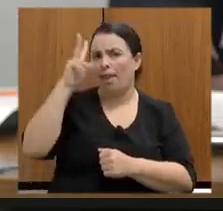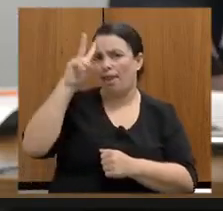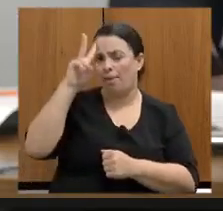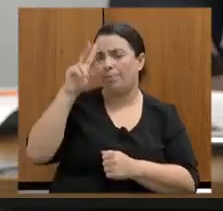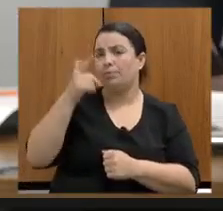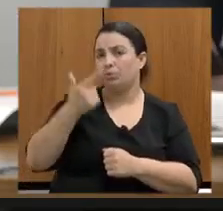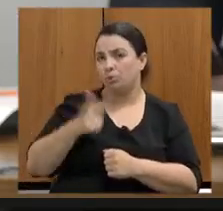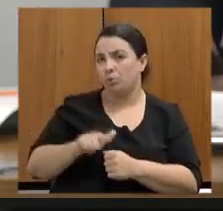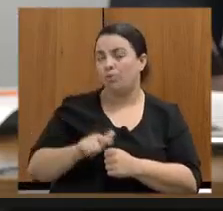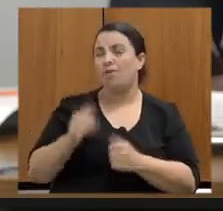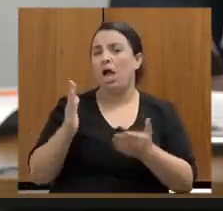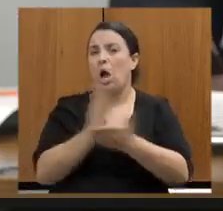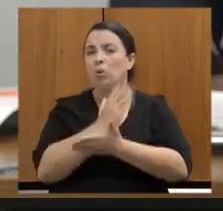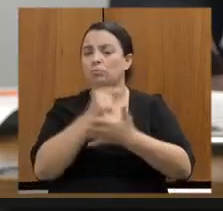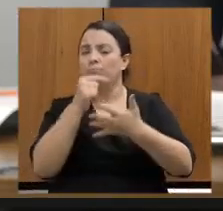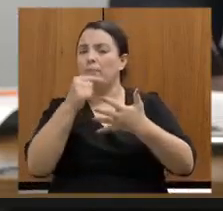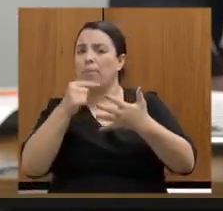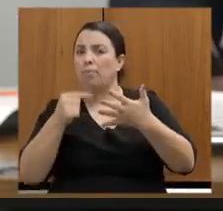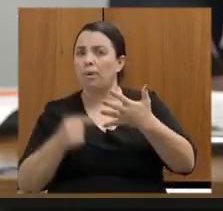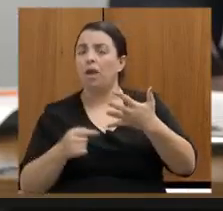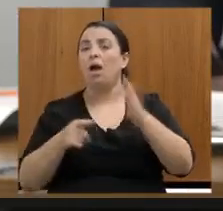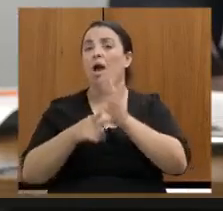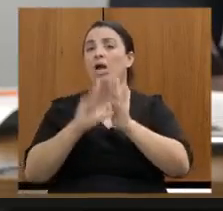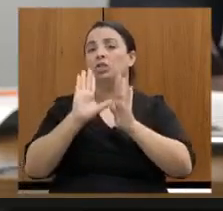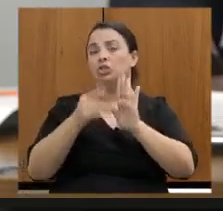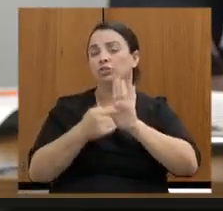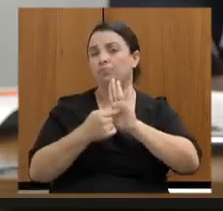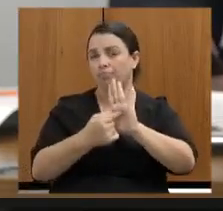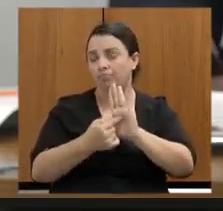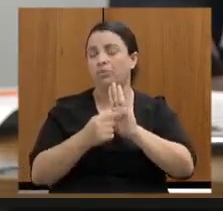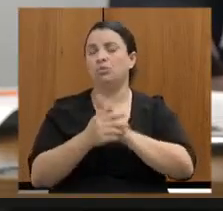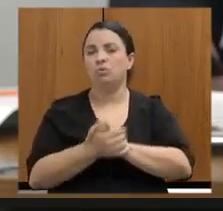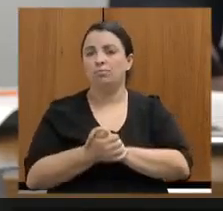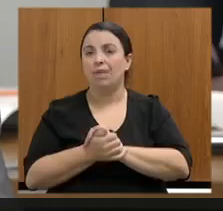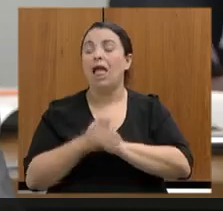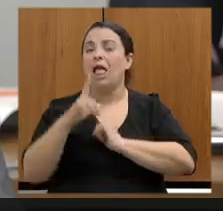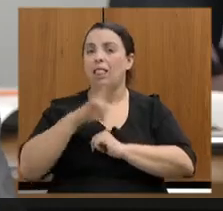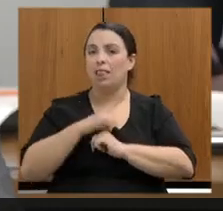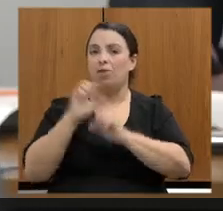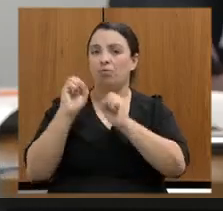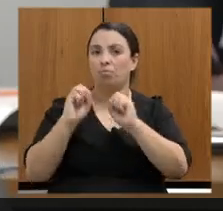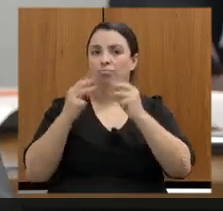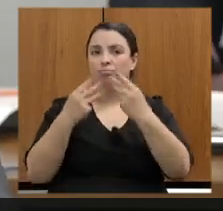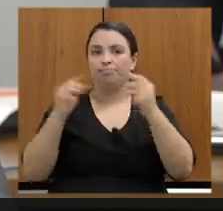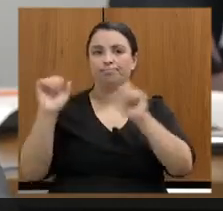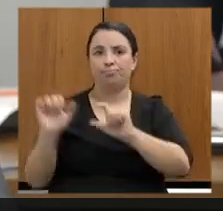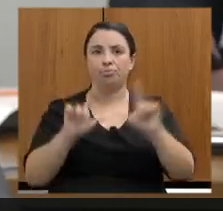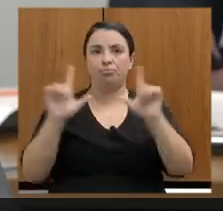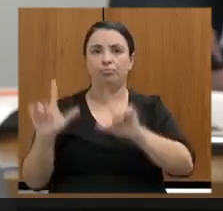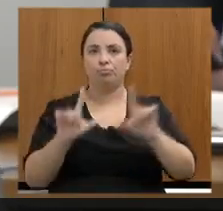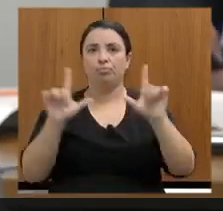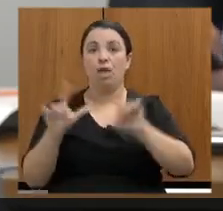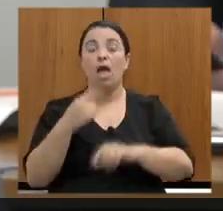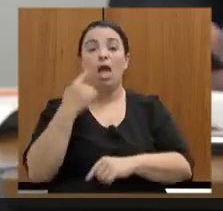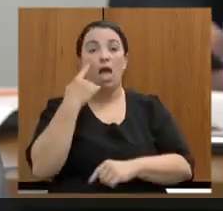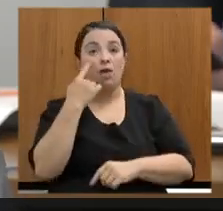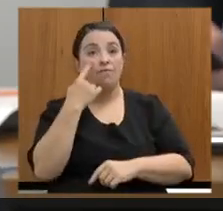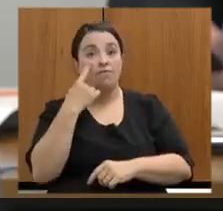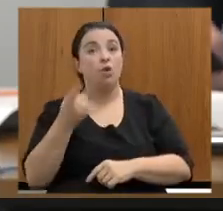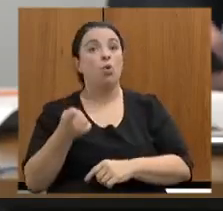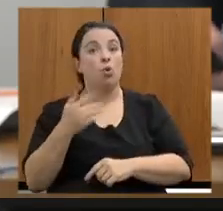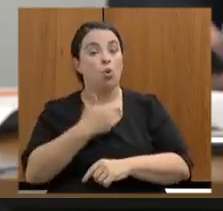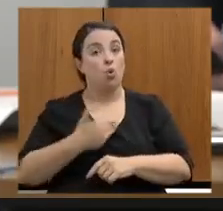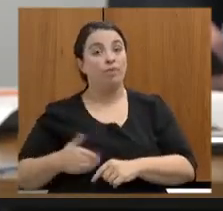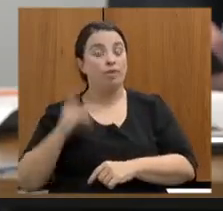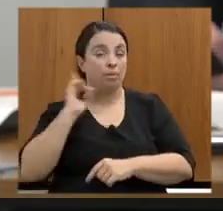importantes que foram apresentados. A gente viu na apresentação da nossa secretária todo o esforço que o governo de Minas vem